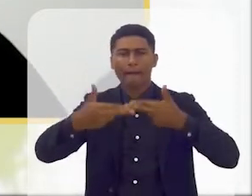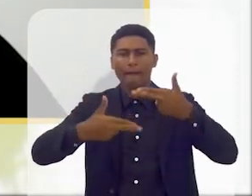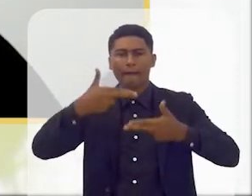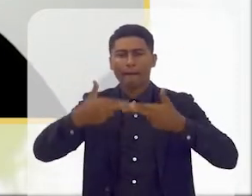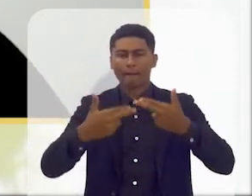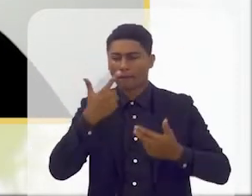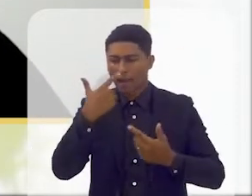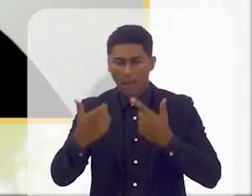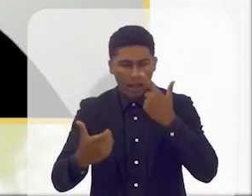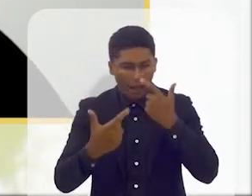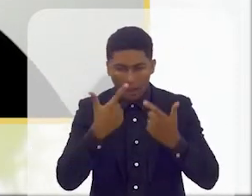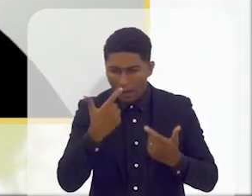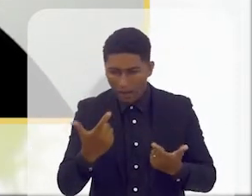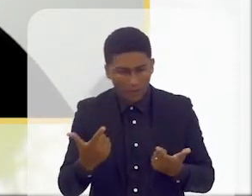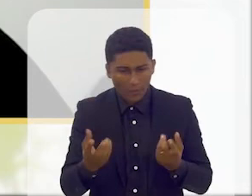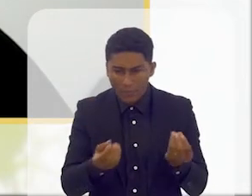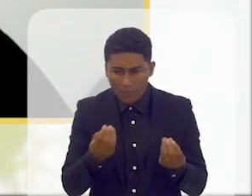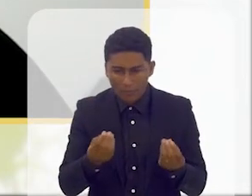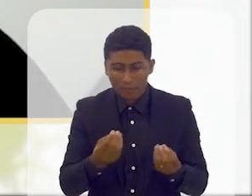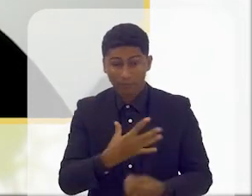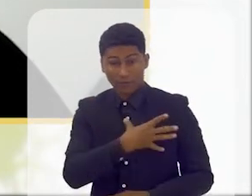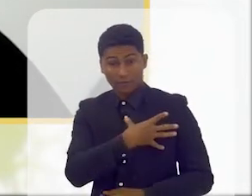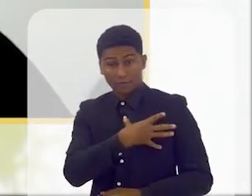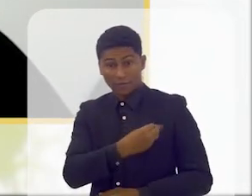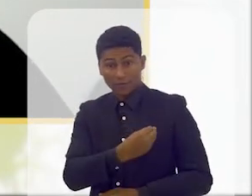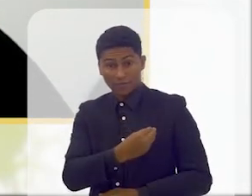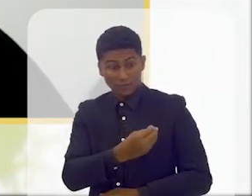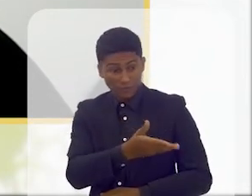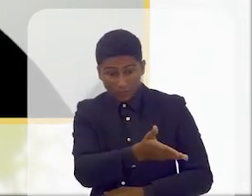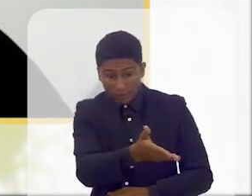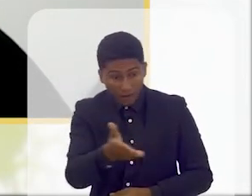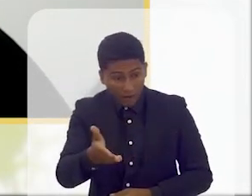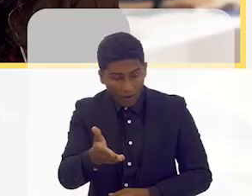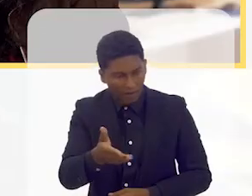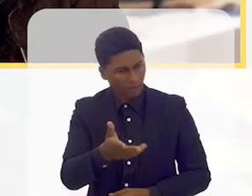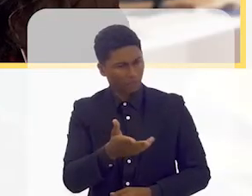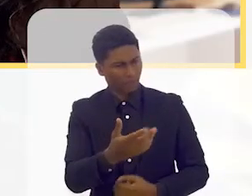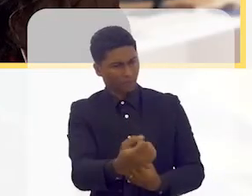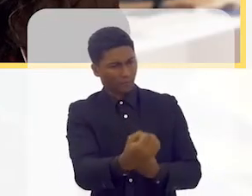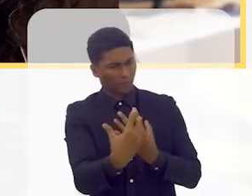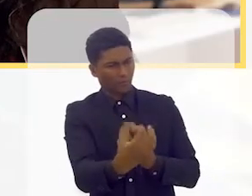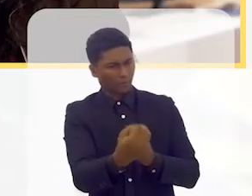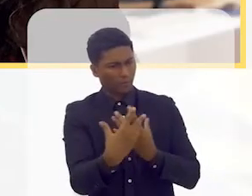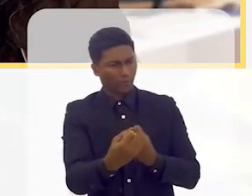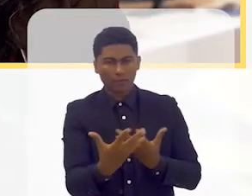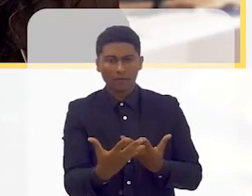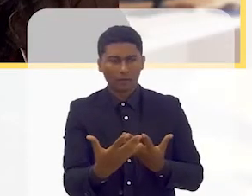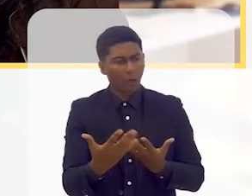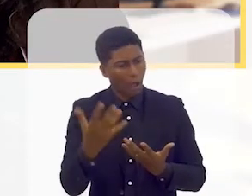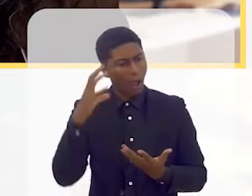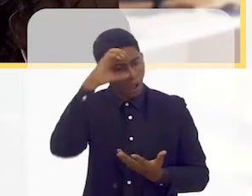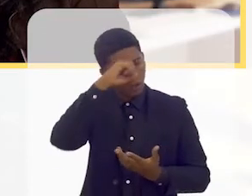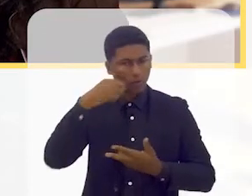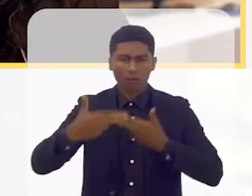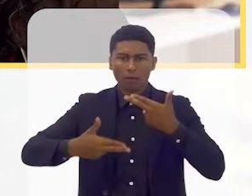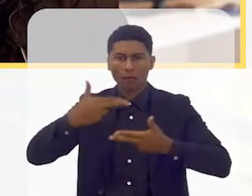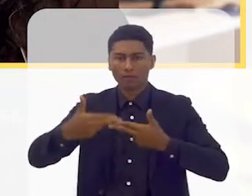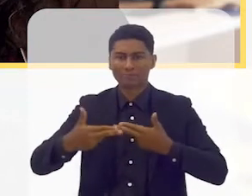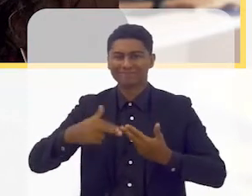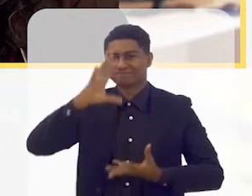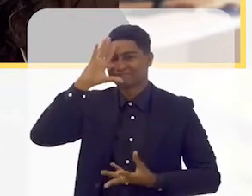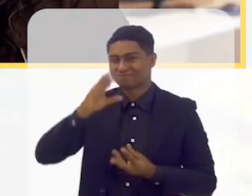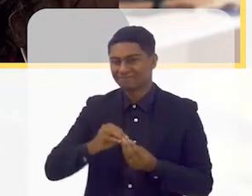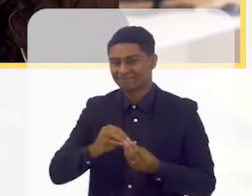com os seus filhos, então eu defendo que nós temos que levar esta questão da comunicação para a